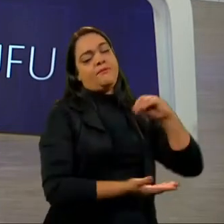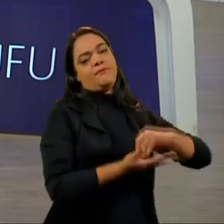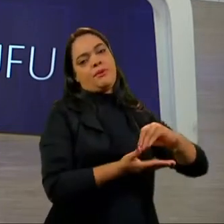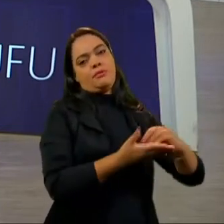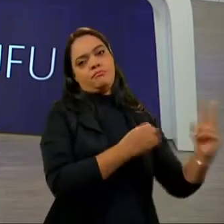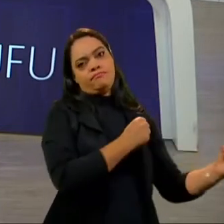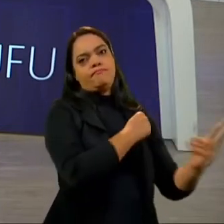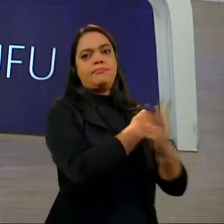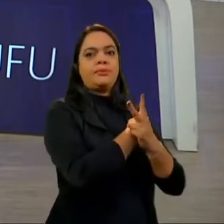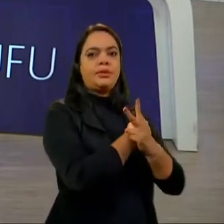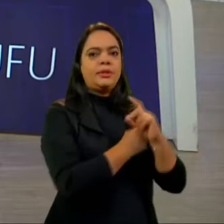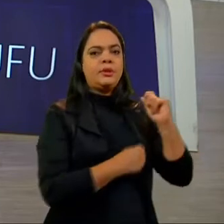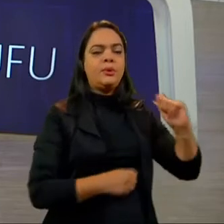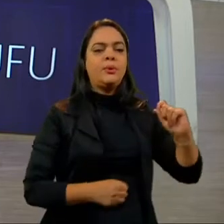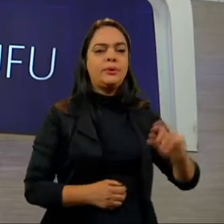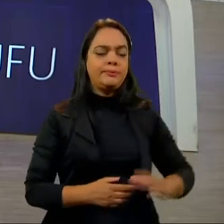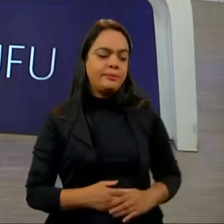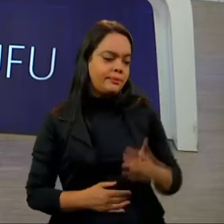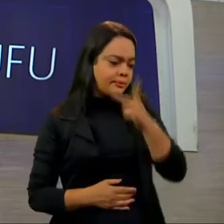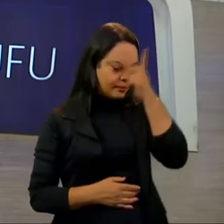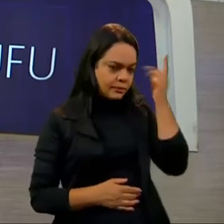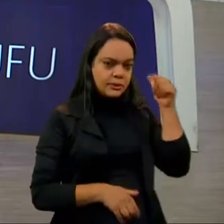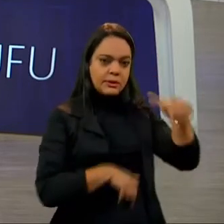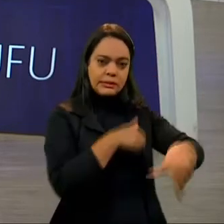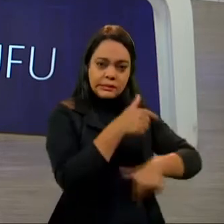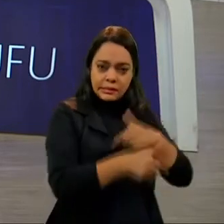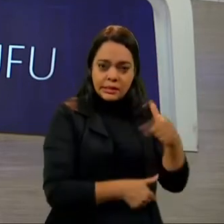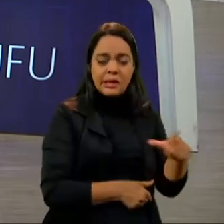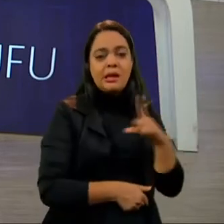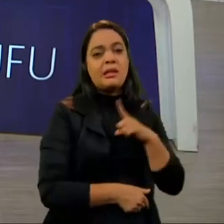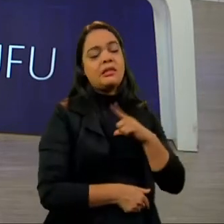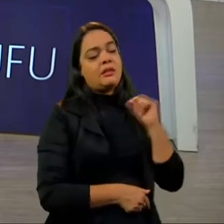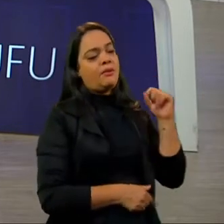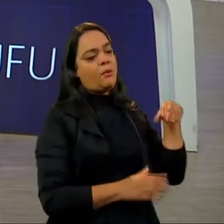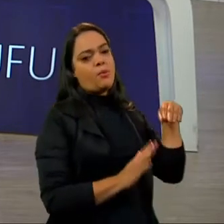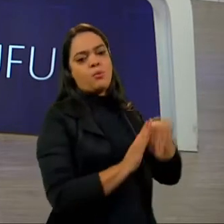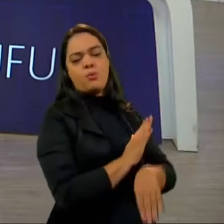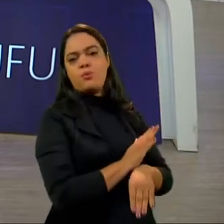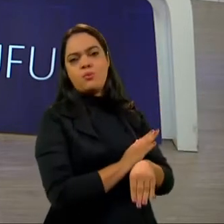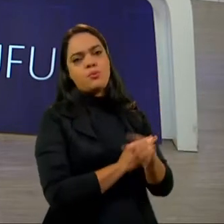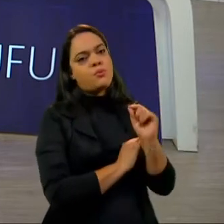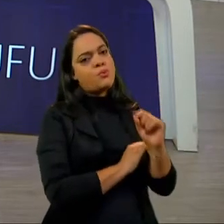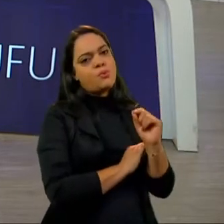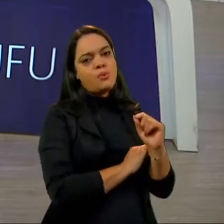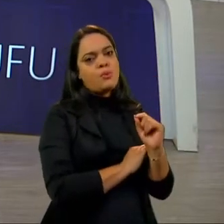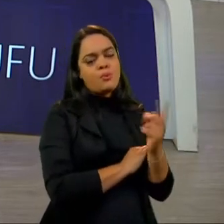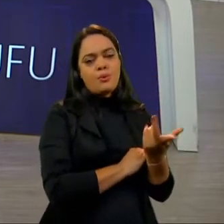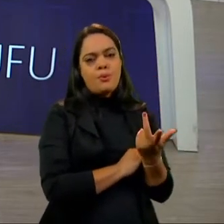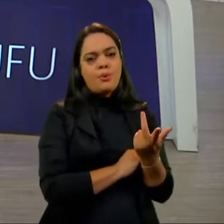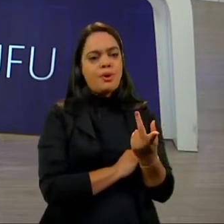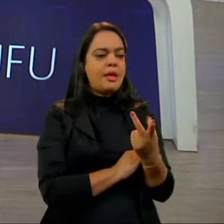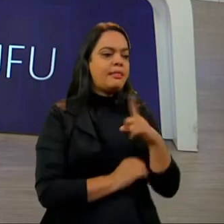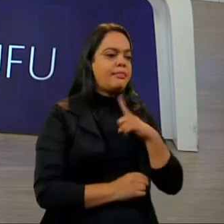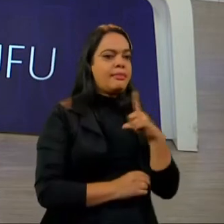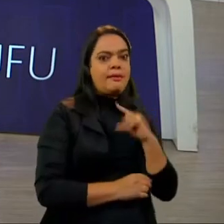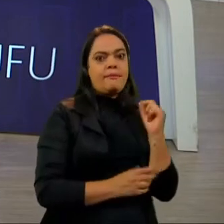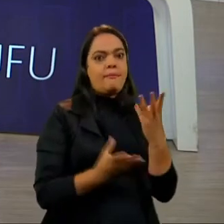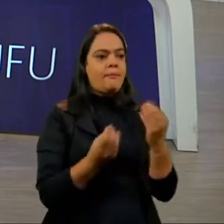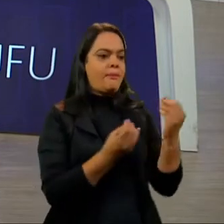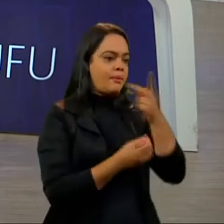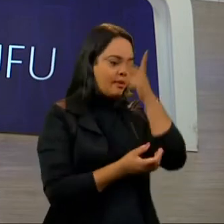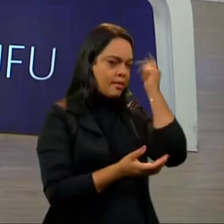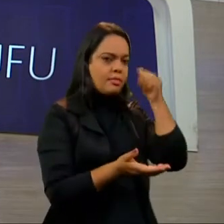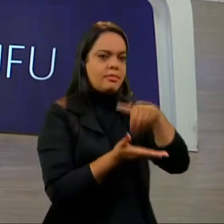proteção. Tanto é que esses trabalhadores, eles tiveram uma queda muito intensa no número de ocupados, logo no início da